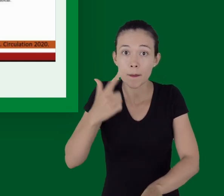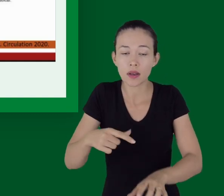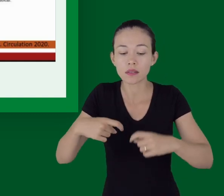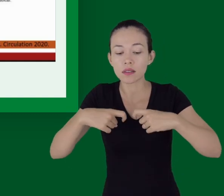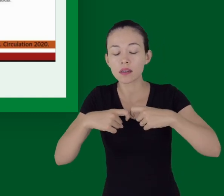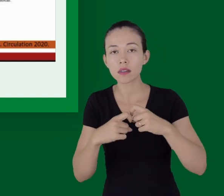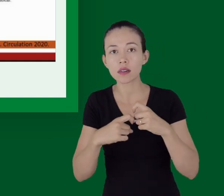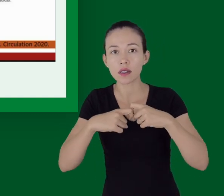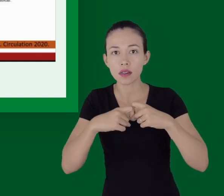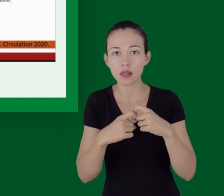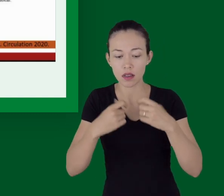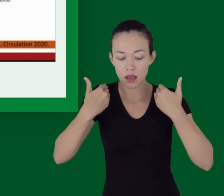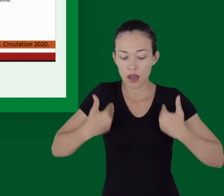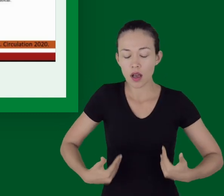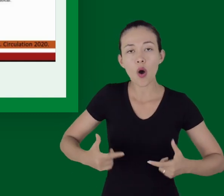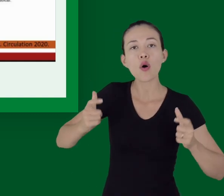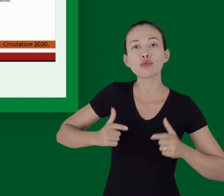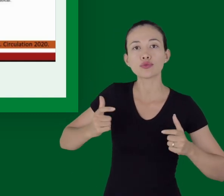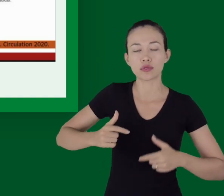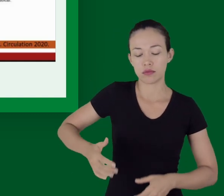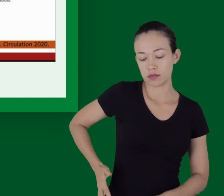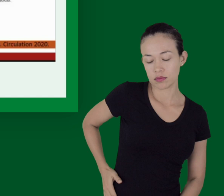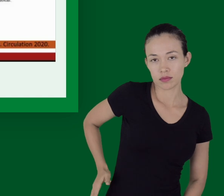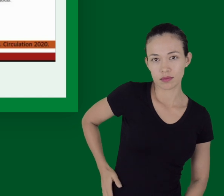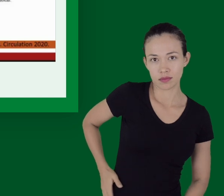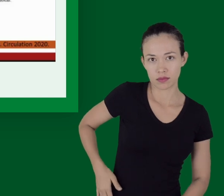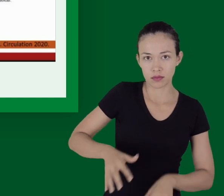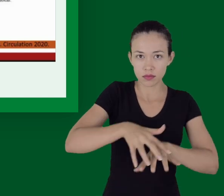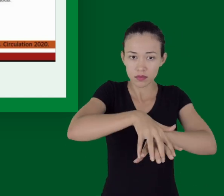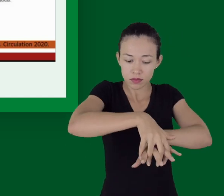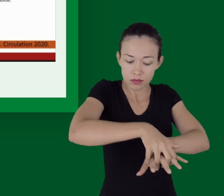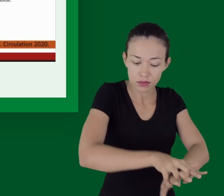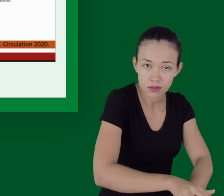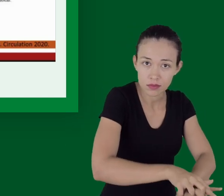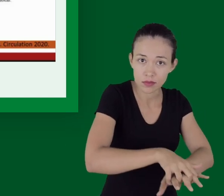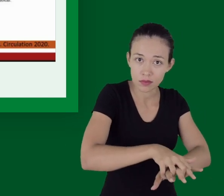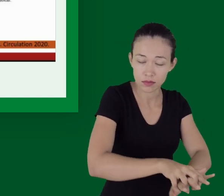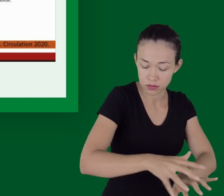Lembrando que a articulação que vai movimentar, no caso, é a articulação do quadril.